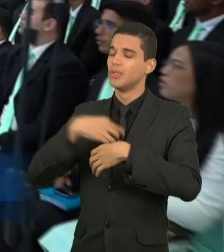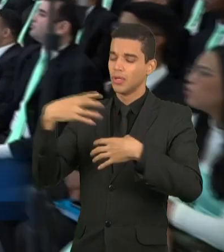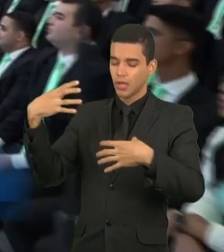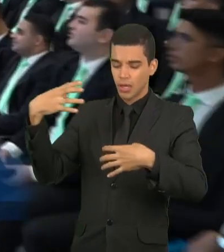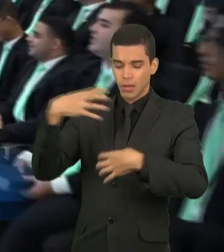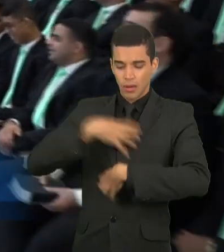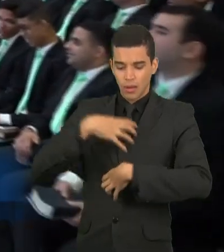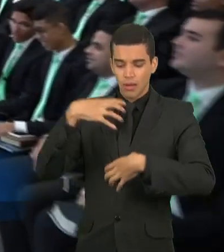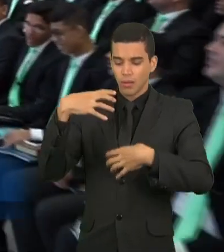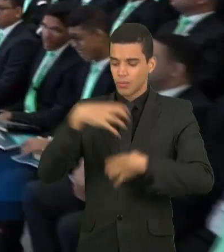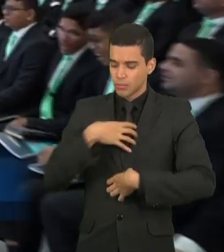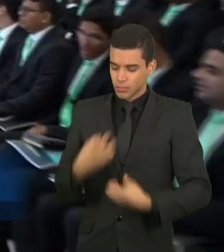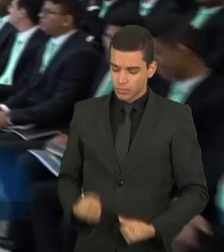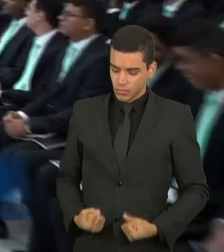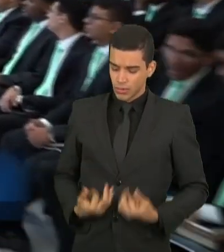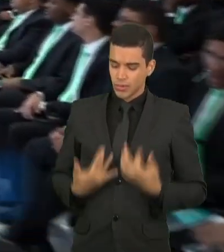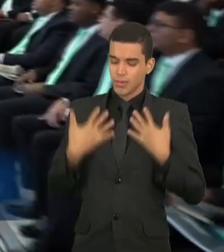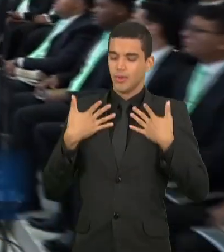posso sentir,